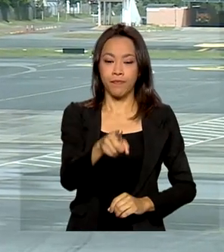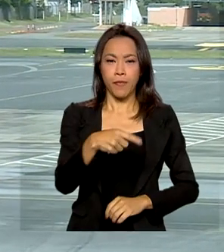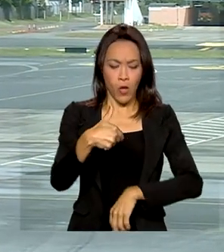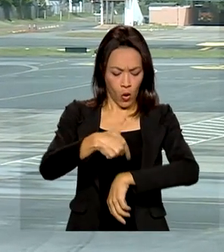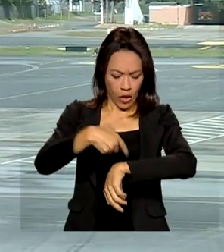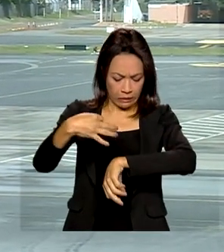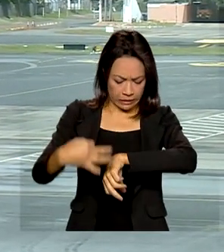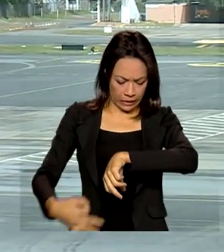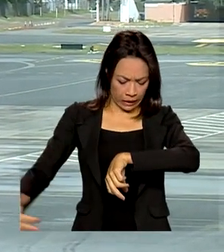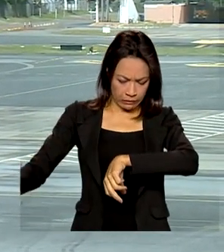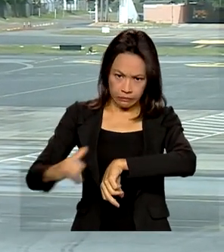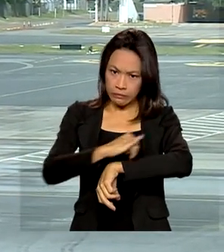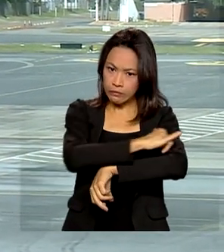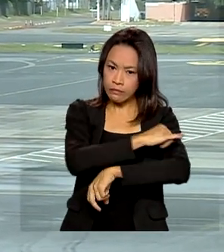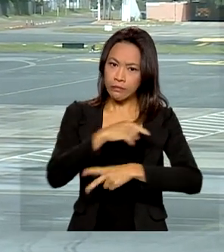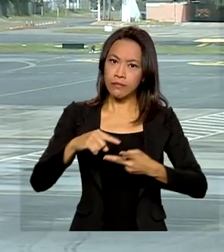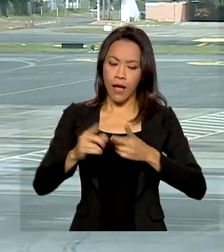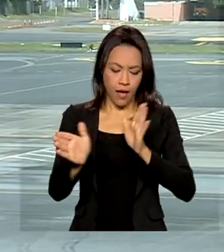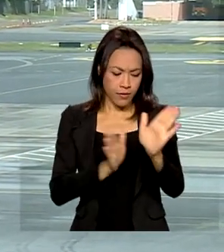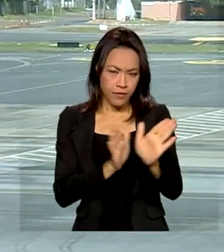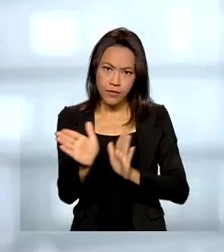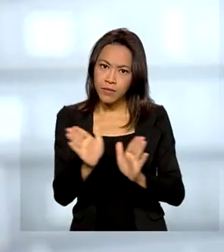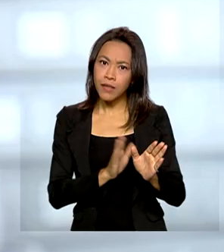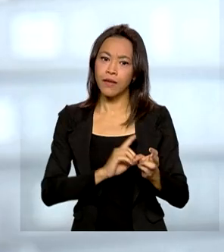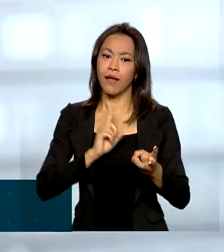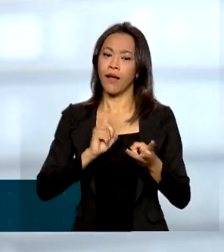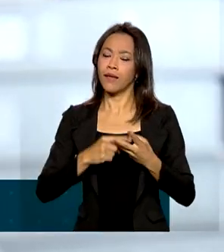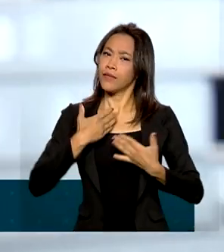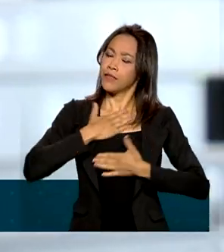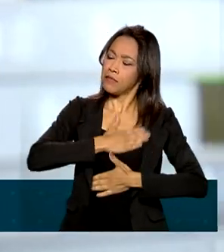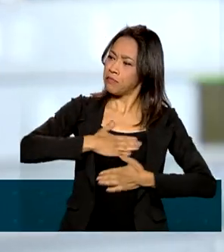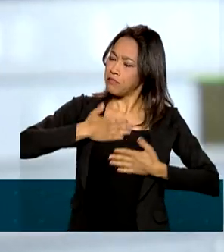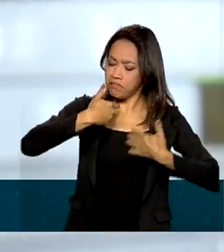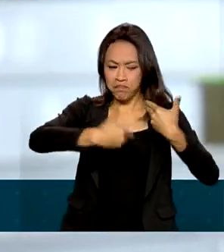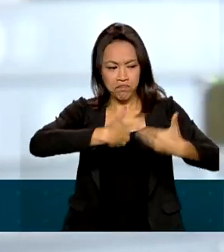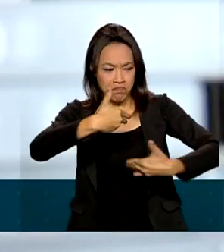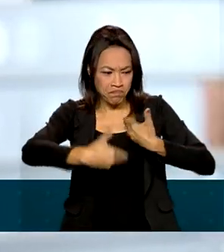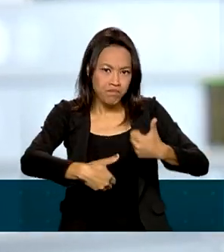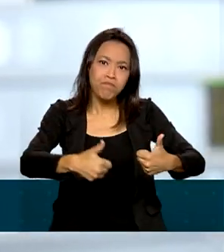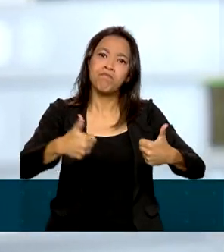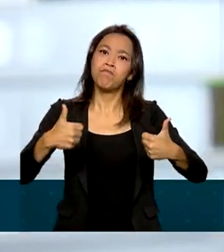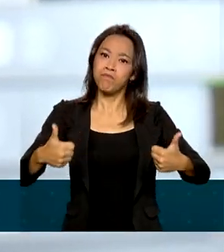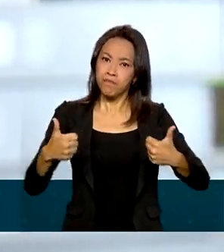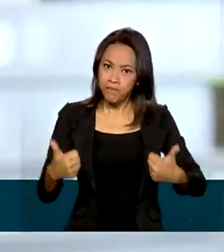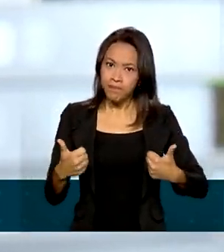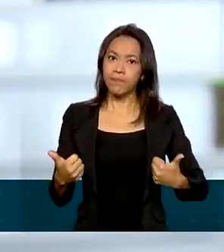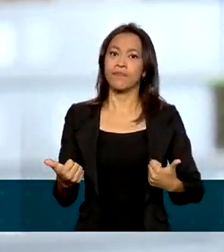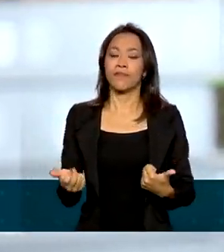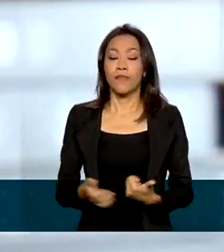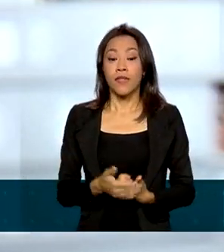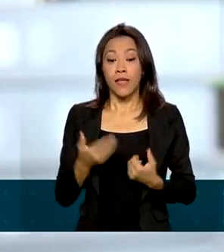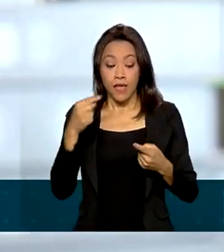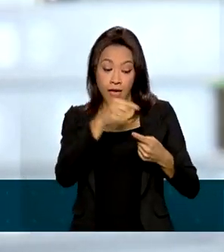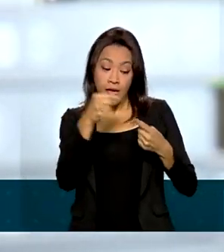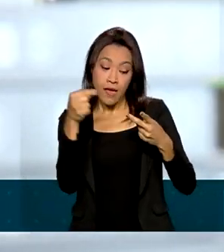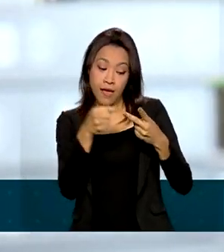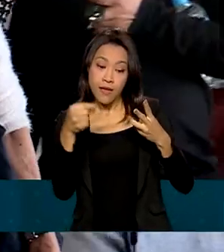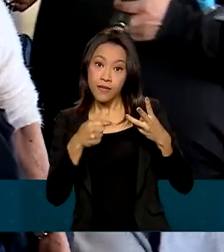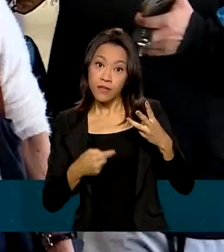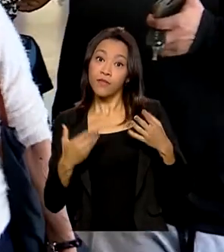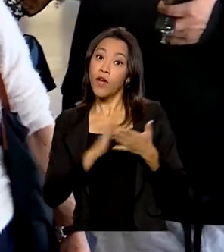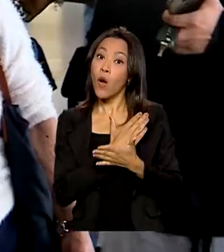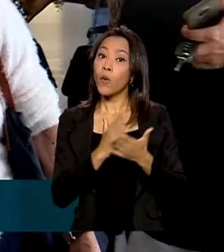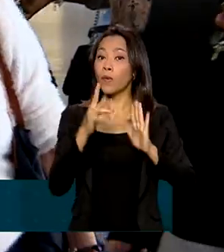Pontualidade, acessibilidade, satisfação no atendimento e operações aeroportuárias. Esses foram